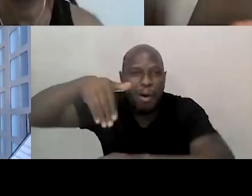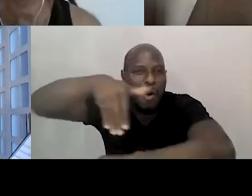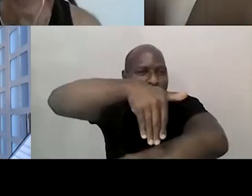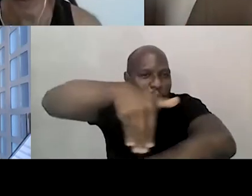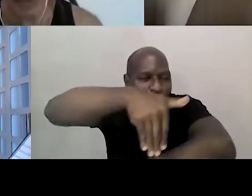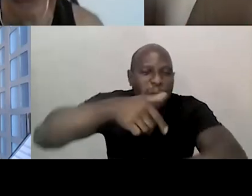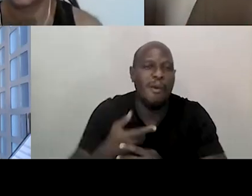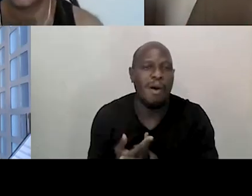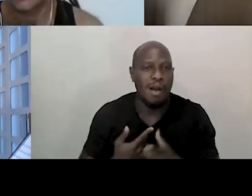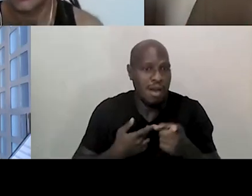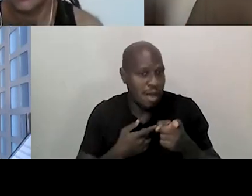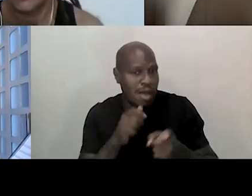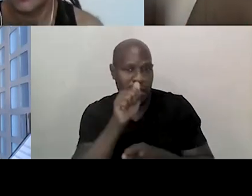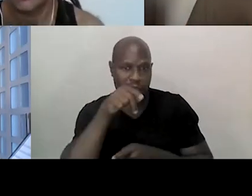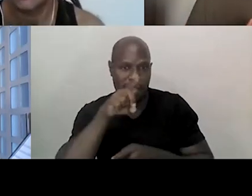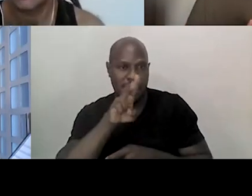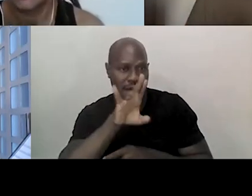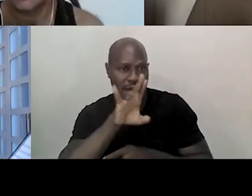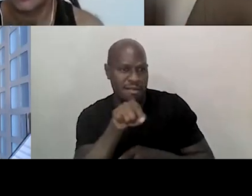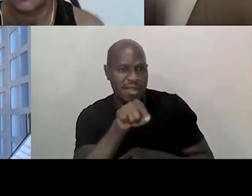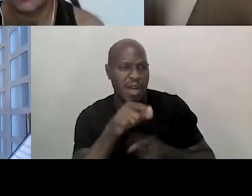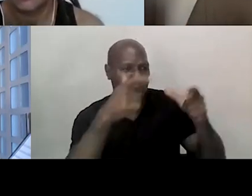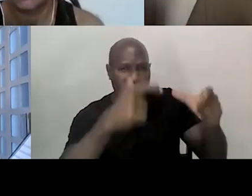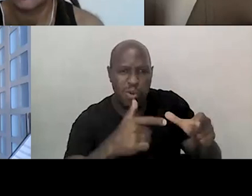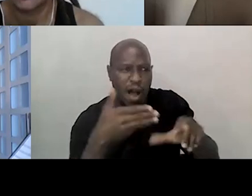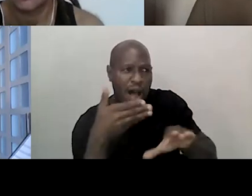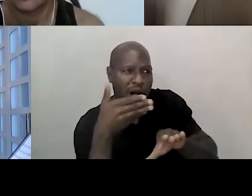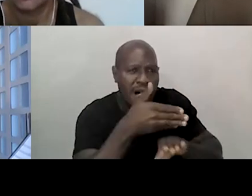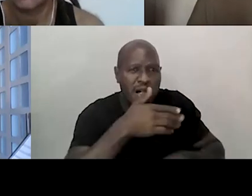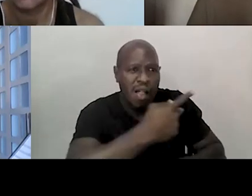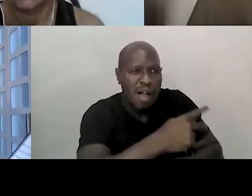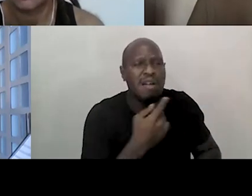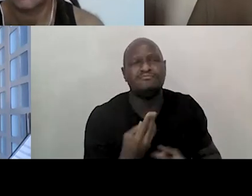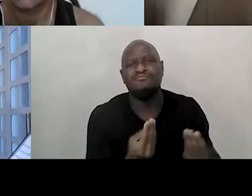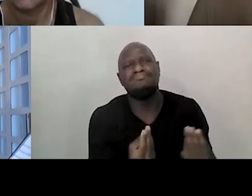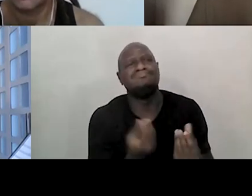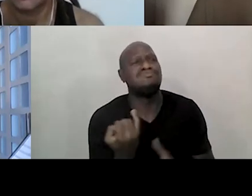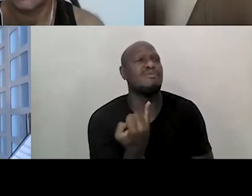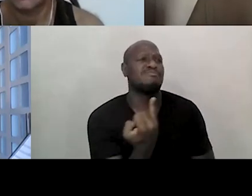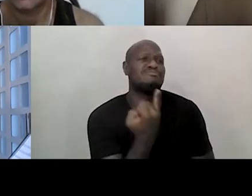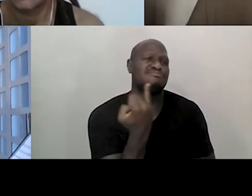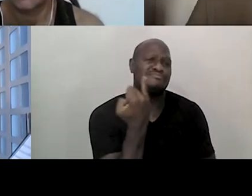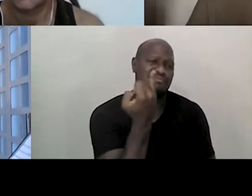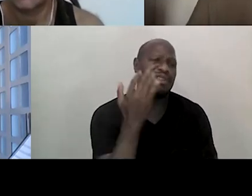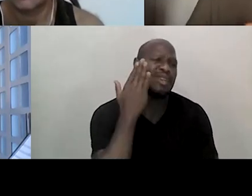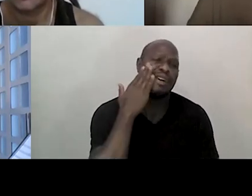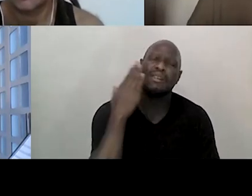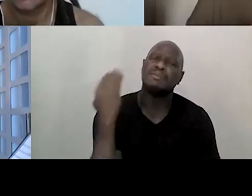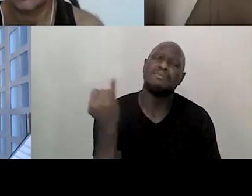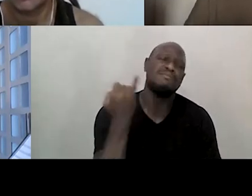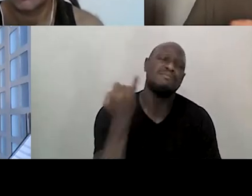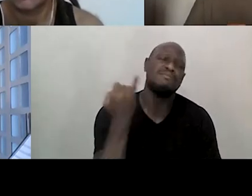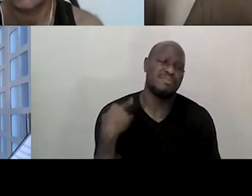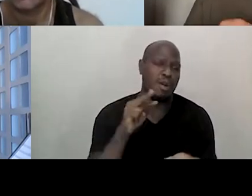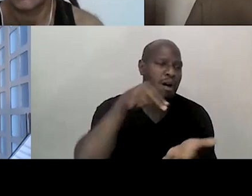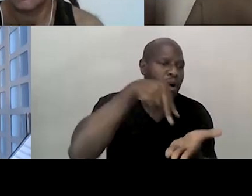Andrea ocupa com o pessoal da Cracolândia. sabe? É fundamental que a gente ocupe